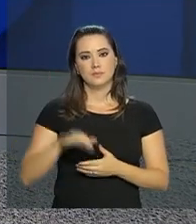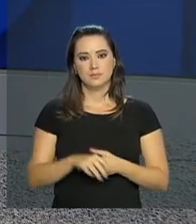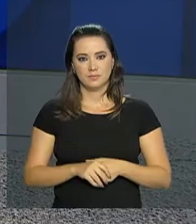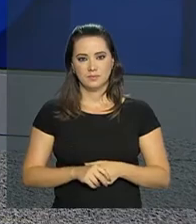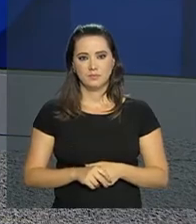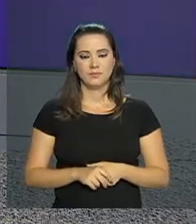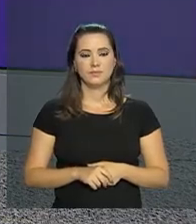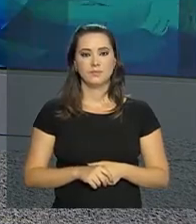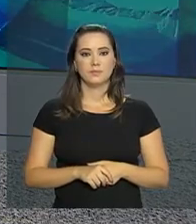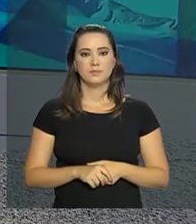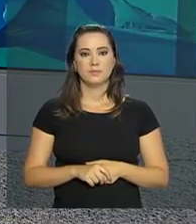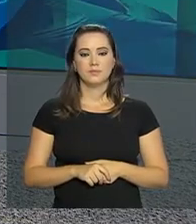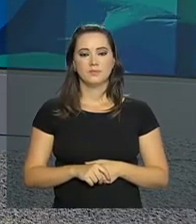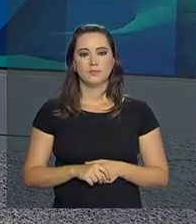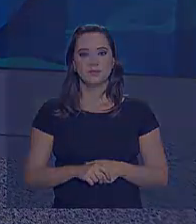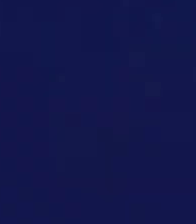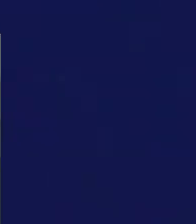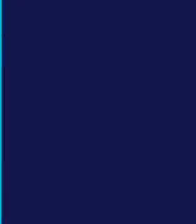a TV do Governo Federal.